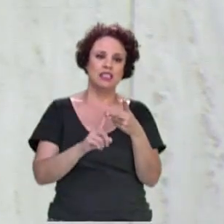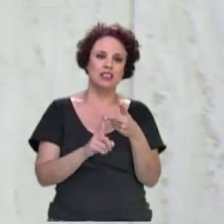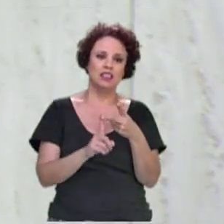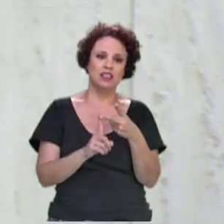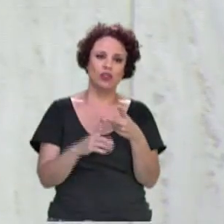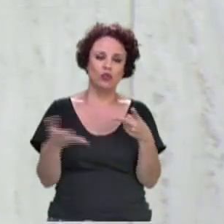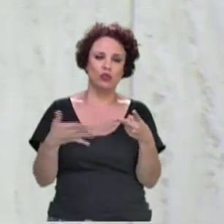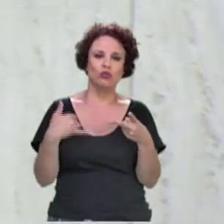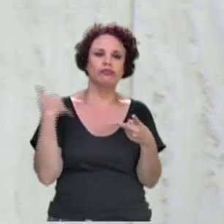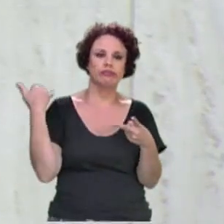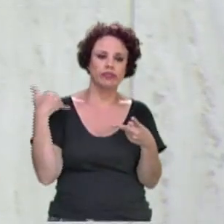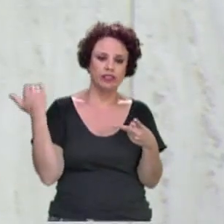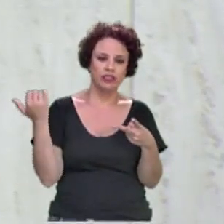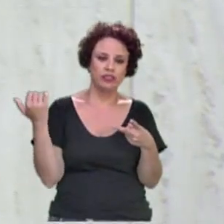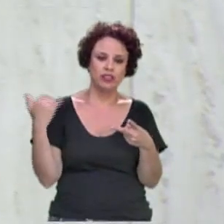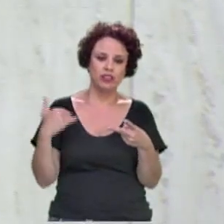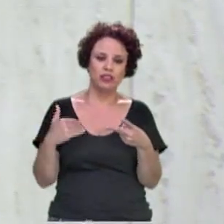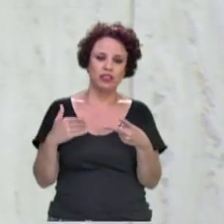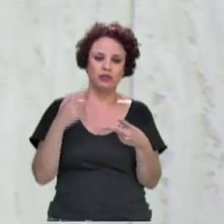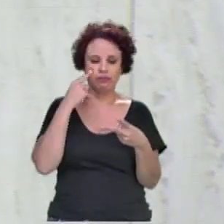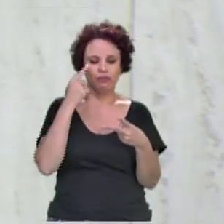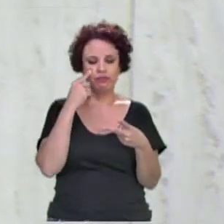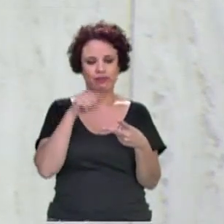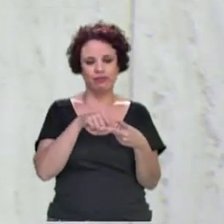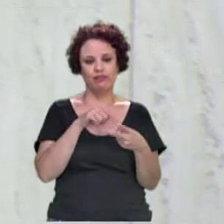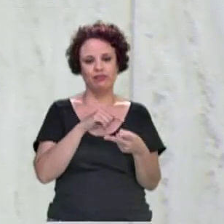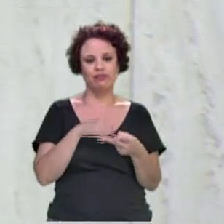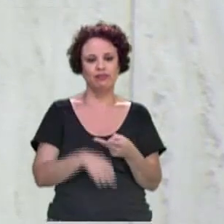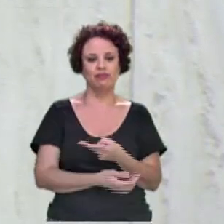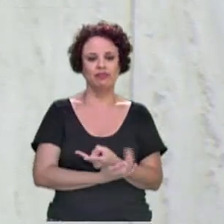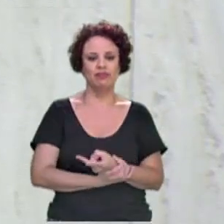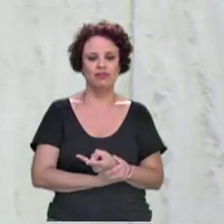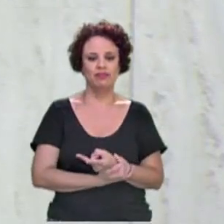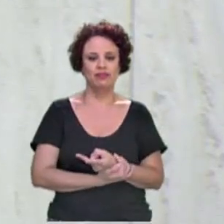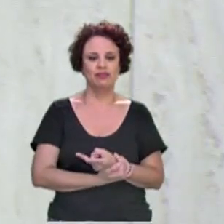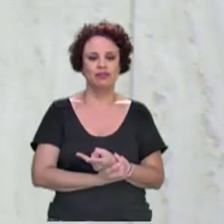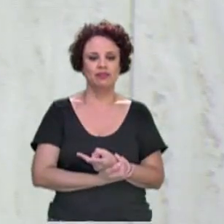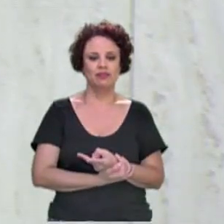ser comemorada, deixa só aqui abrir meus apontamentos.